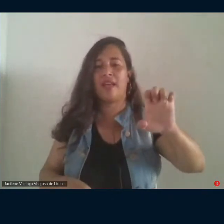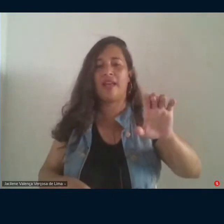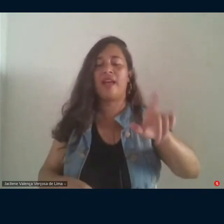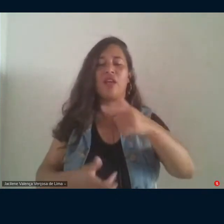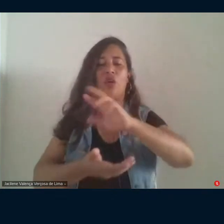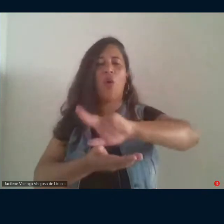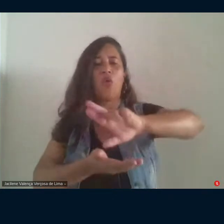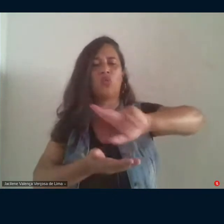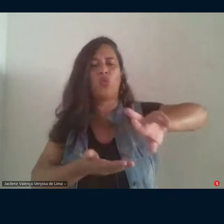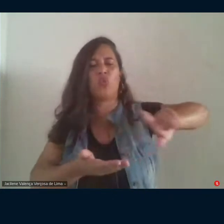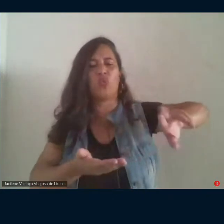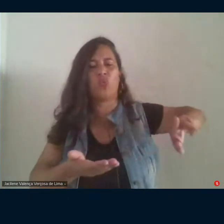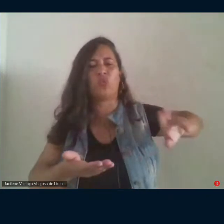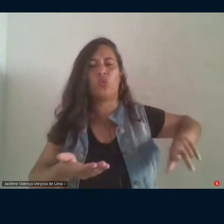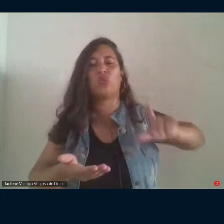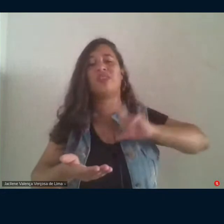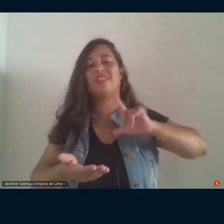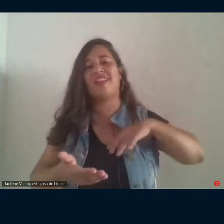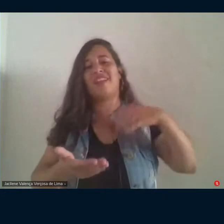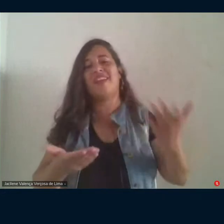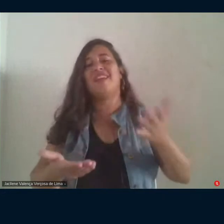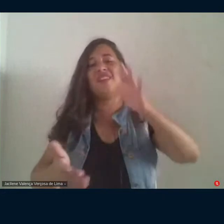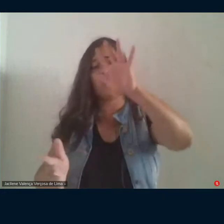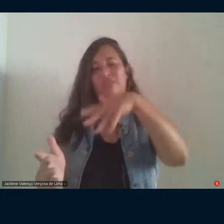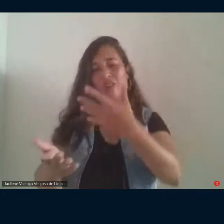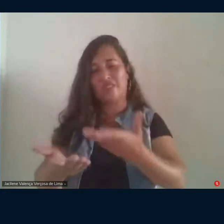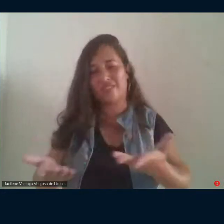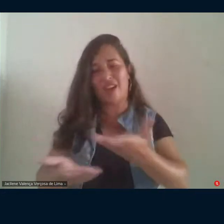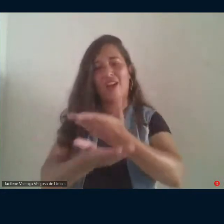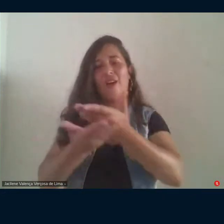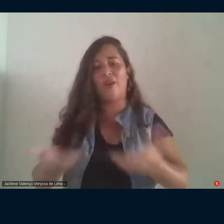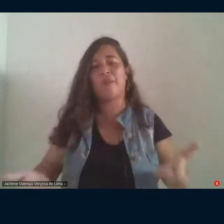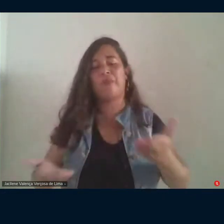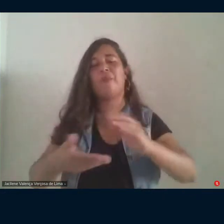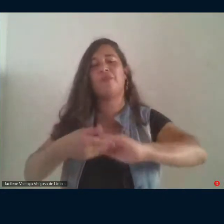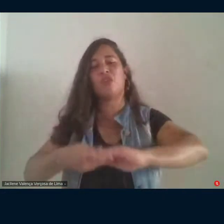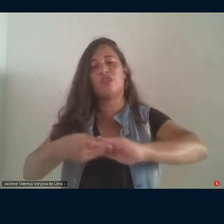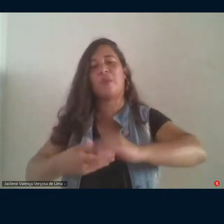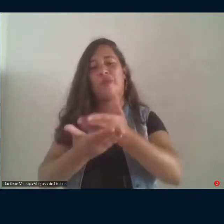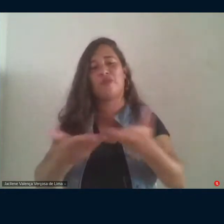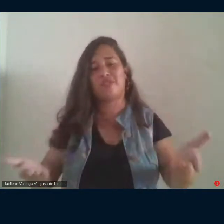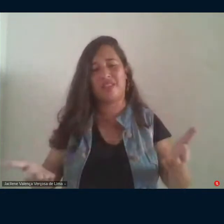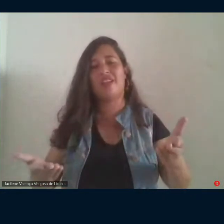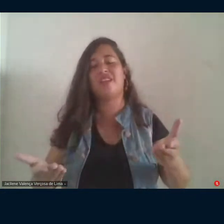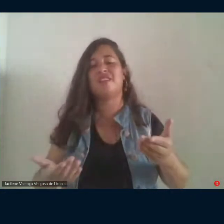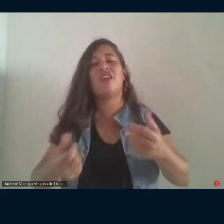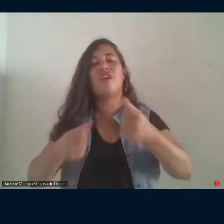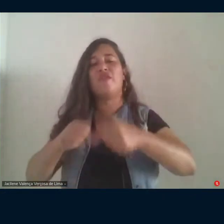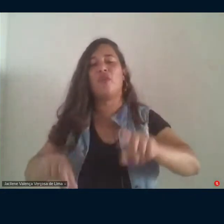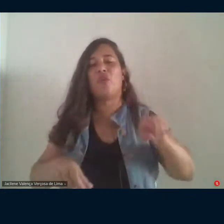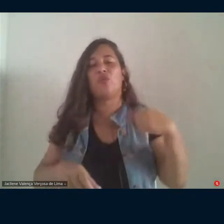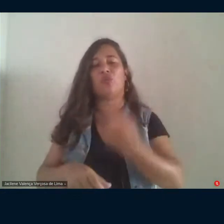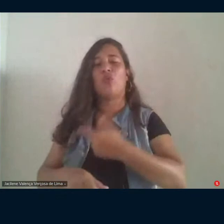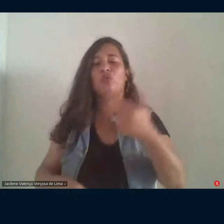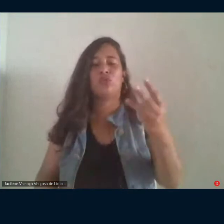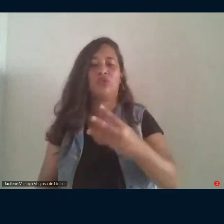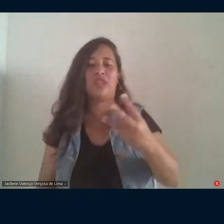que aí se encontram. Então, uma saudação especial para vocês, que bom que vocês permanecem conosco nesse terceiro dia.